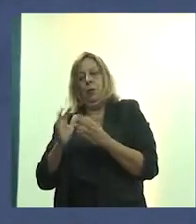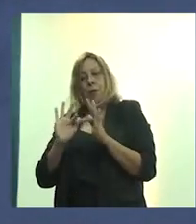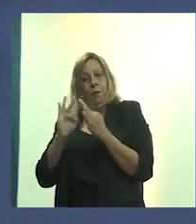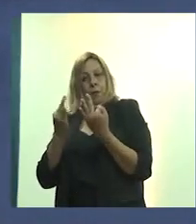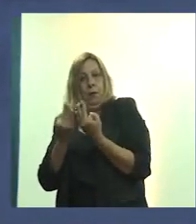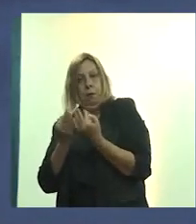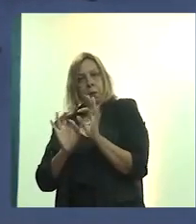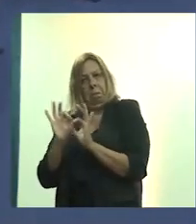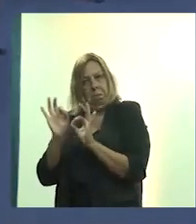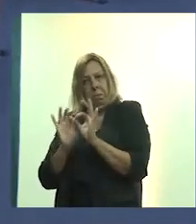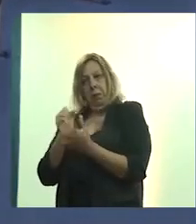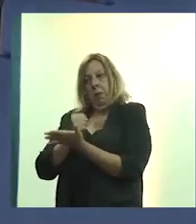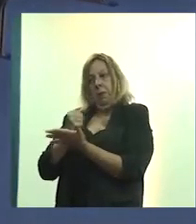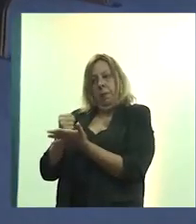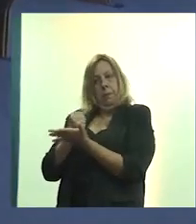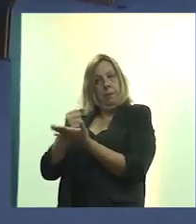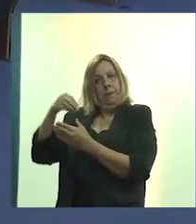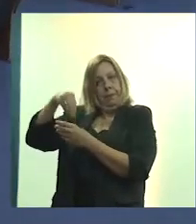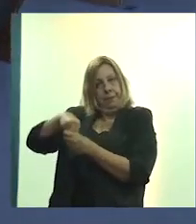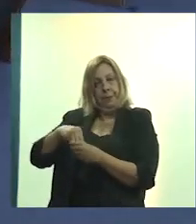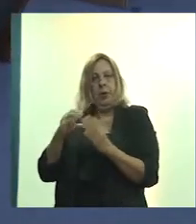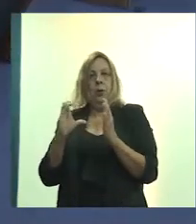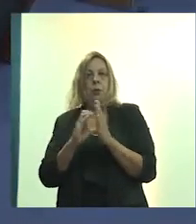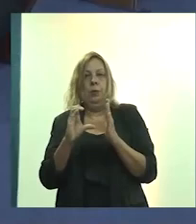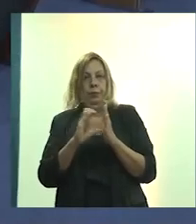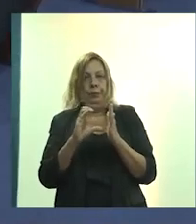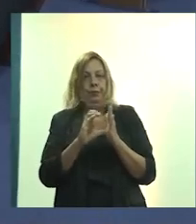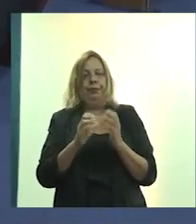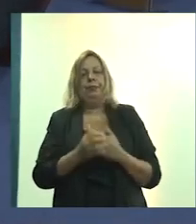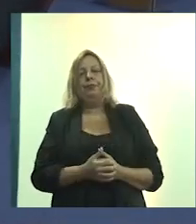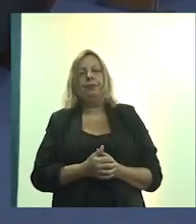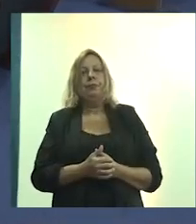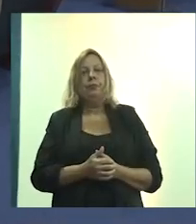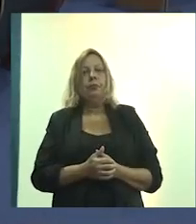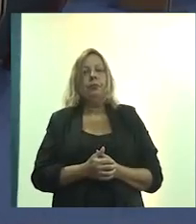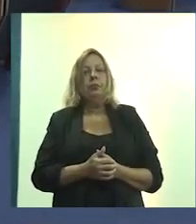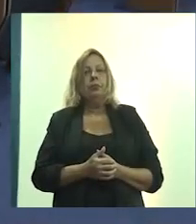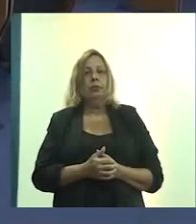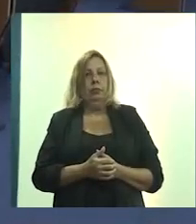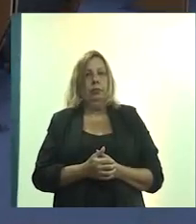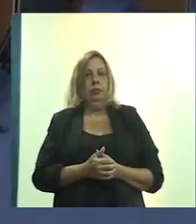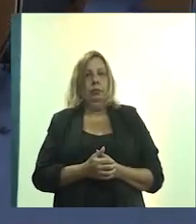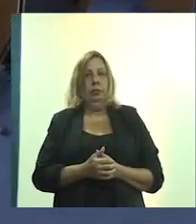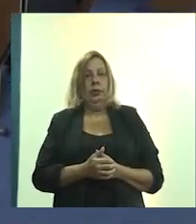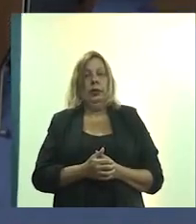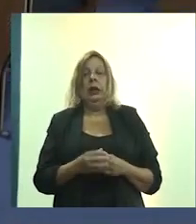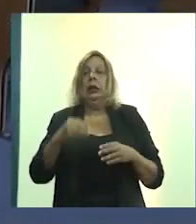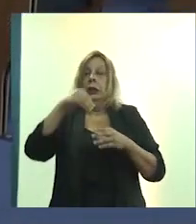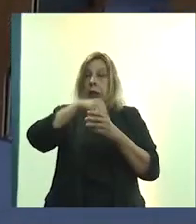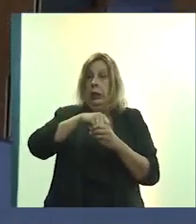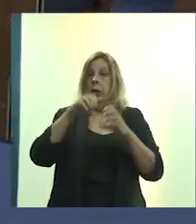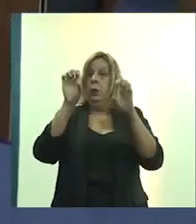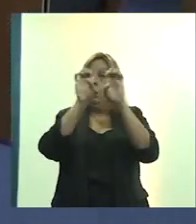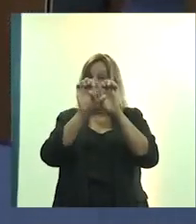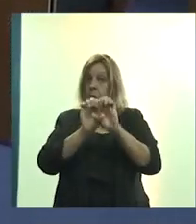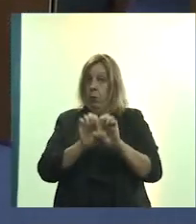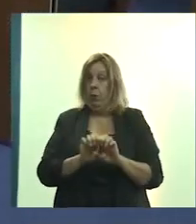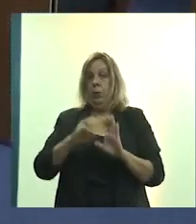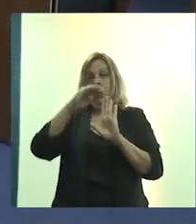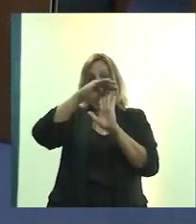contratadas dentro das próprias comunidades. E, dentro da estrutura deste programa,